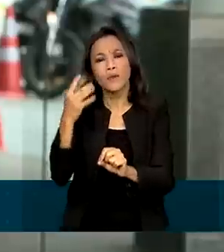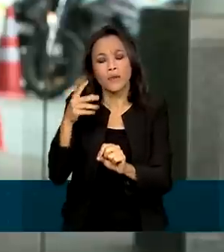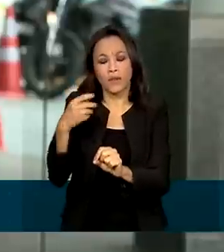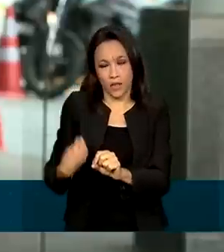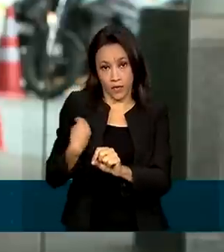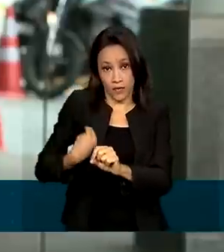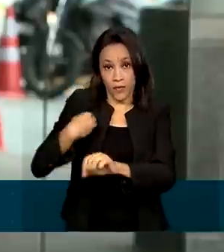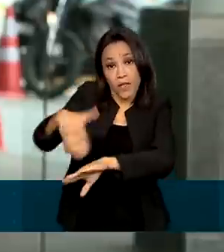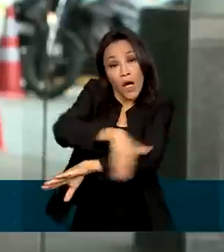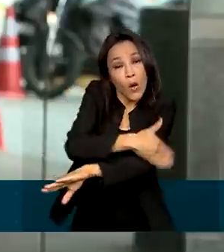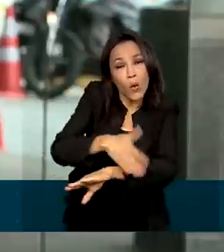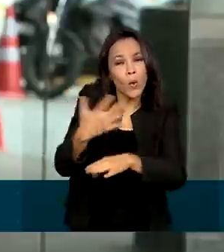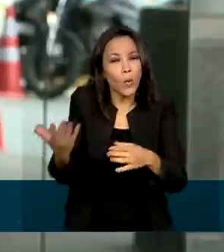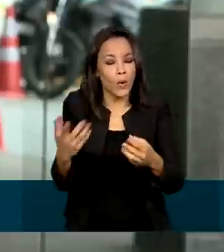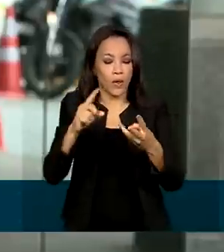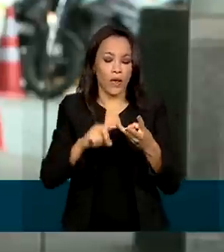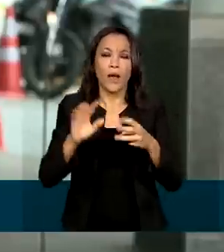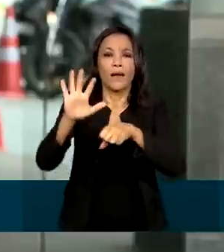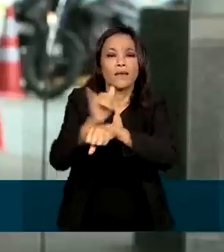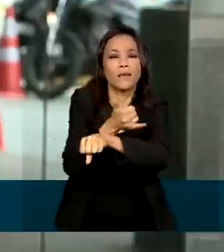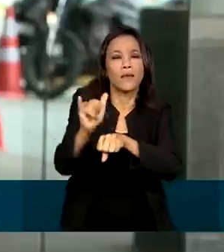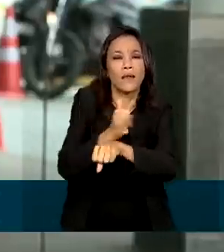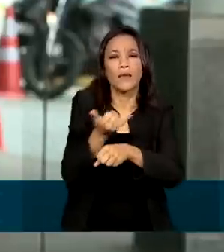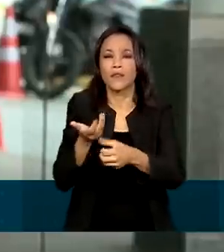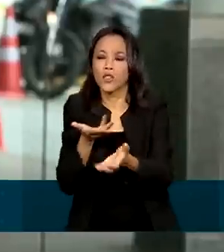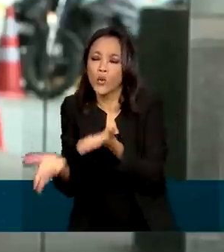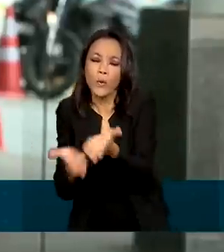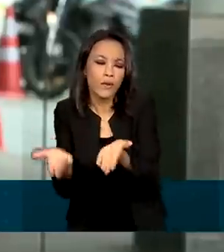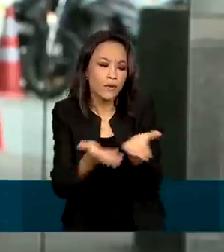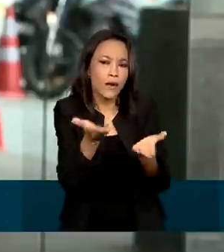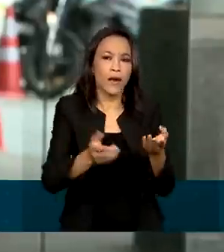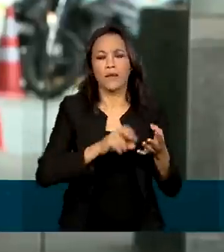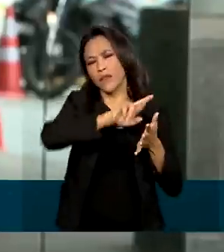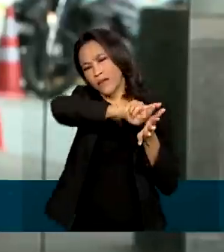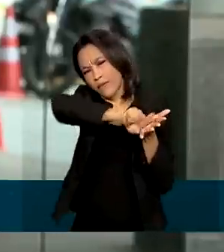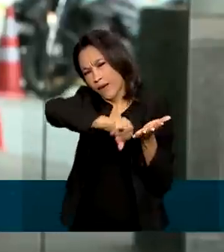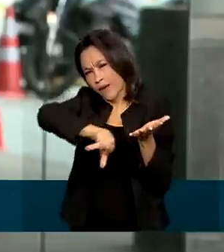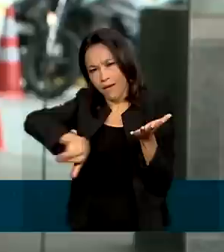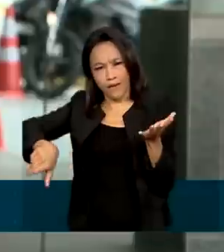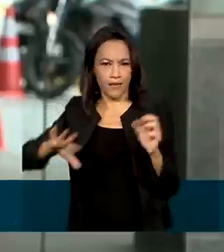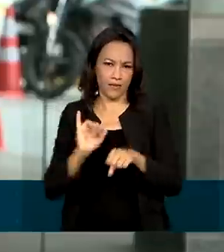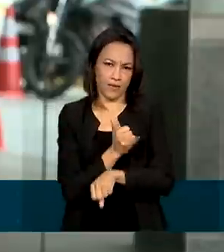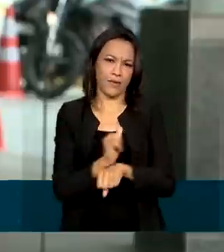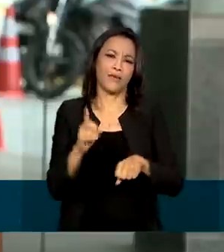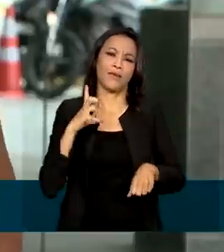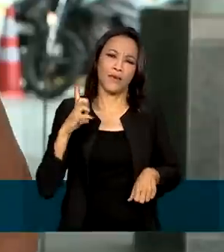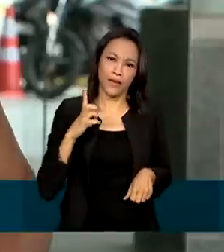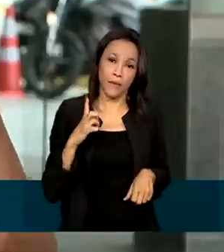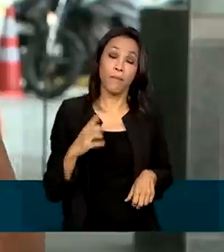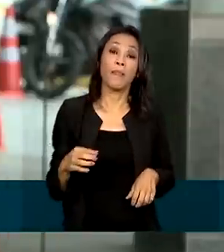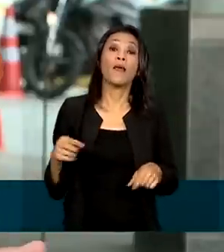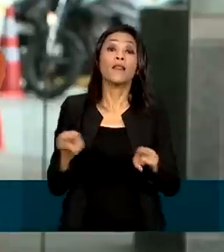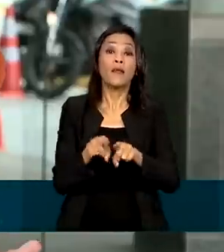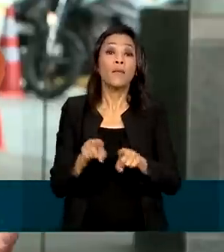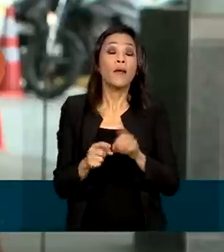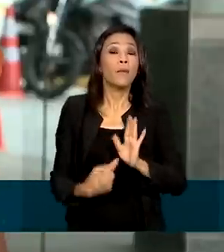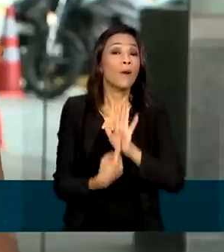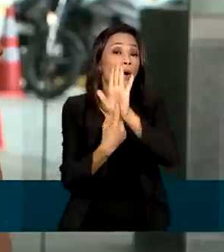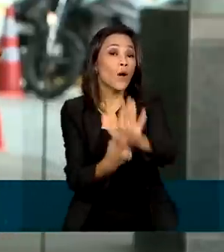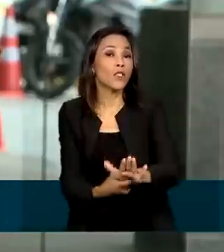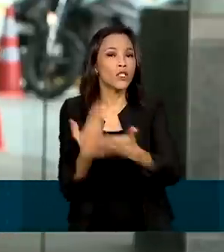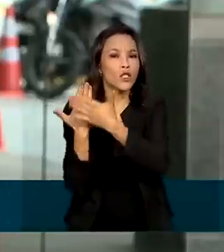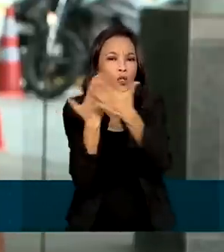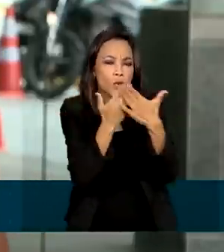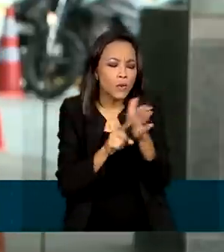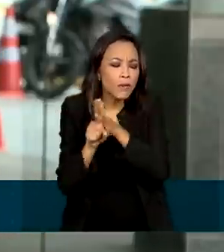rua, as estratégias de cuidado com este público, entre outras ações. Também adianta estudos econômicos